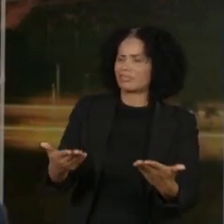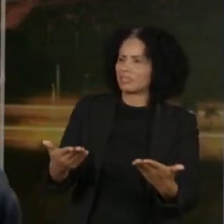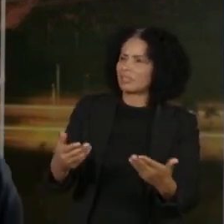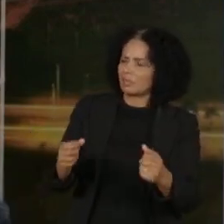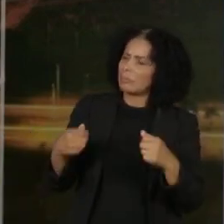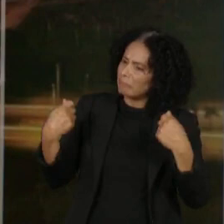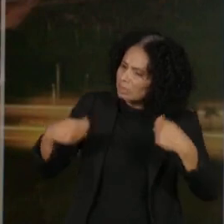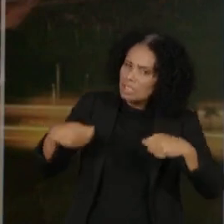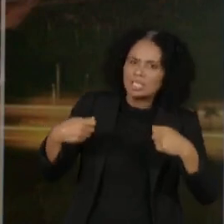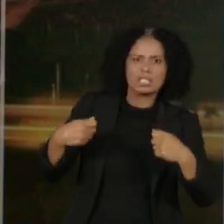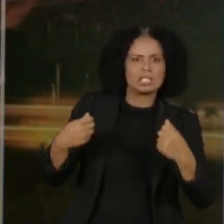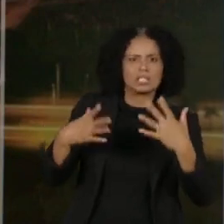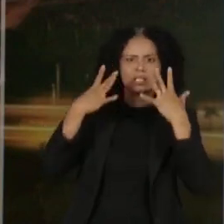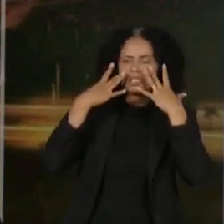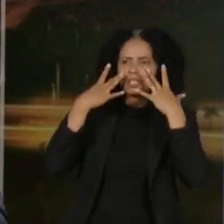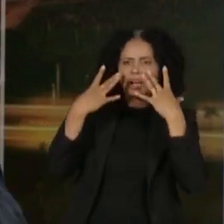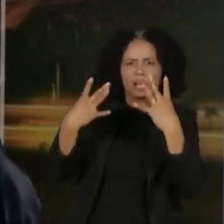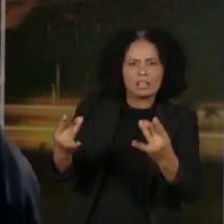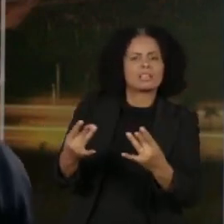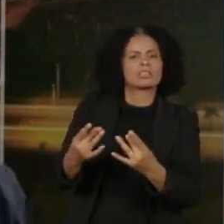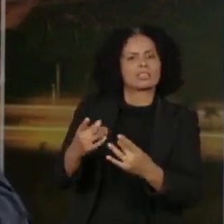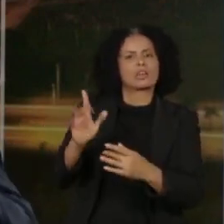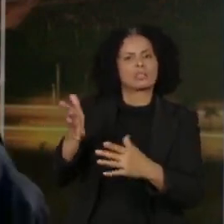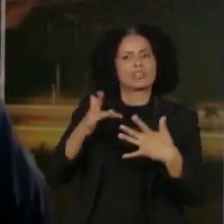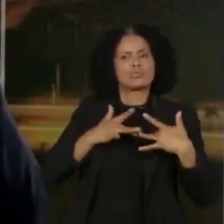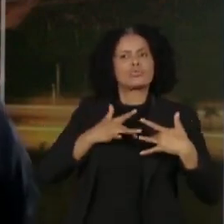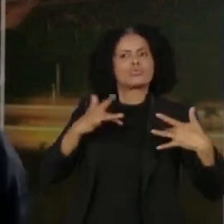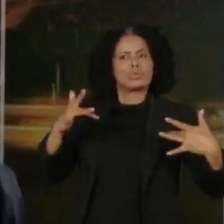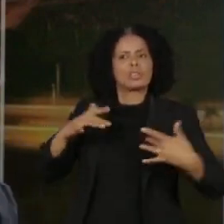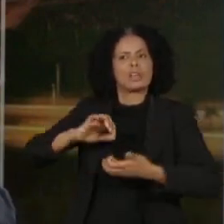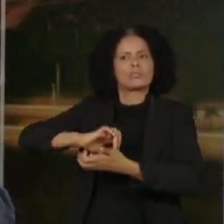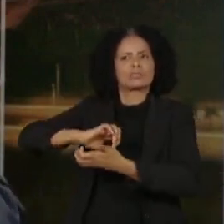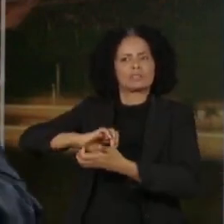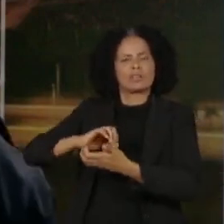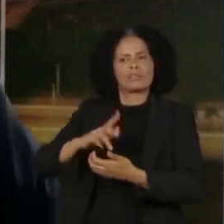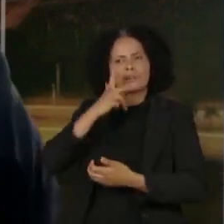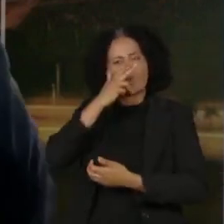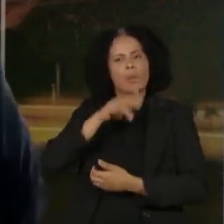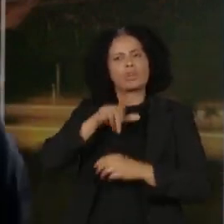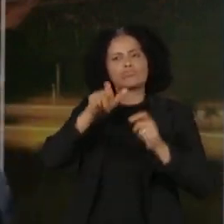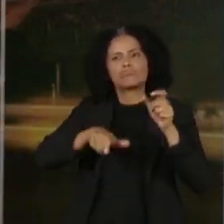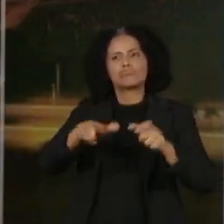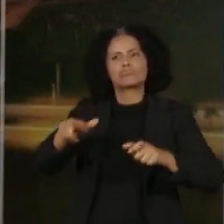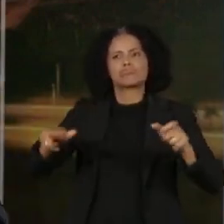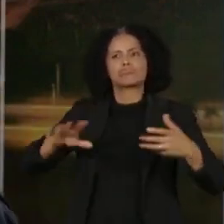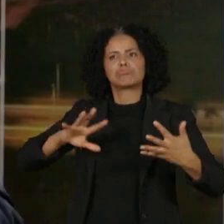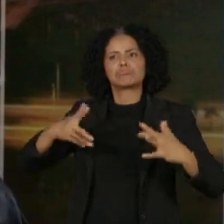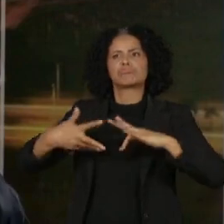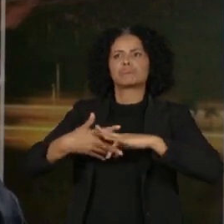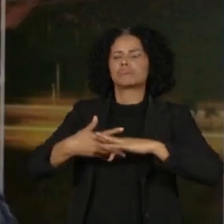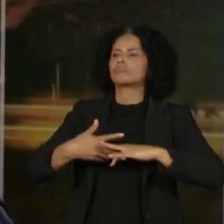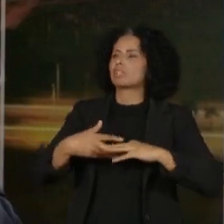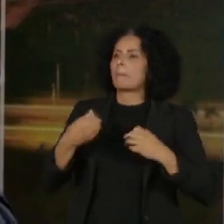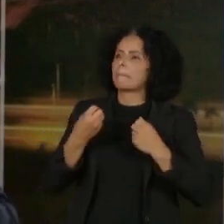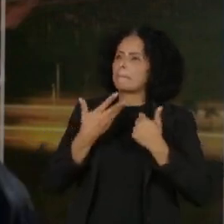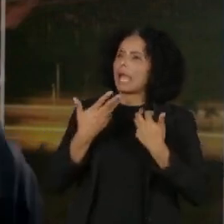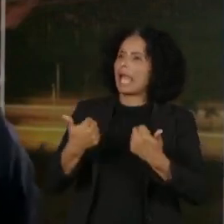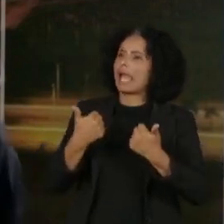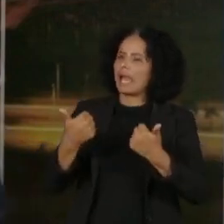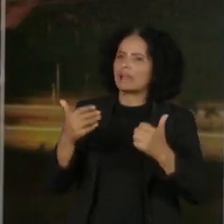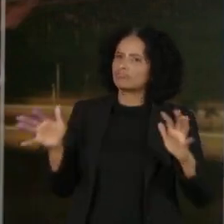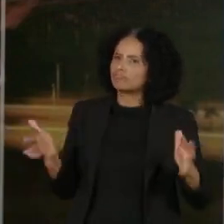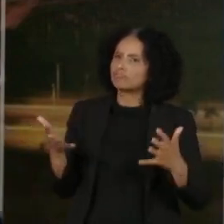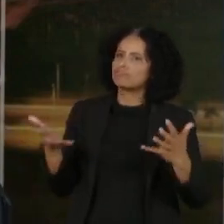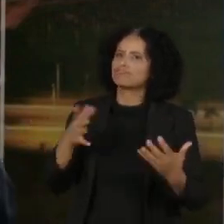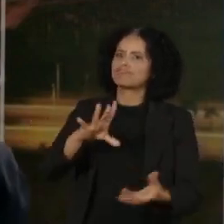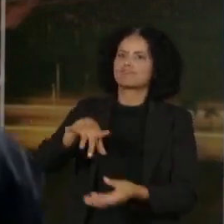Nós temos que, inclusive, prestar muita solidariedade ao STF. E eu diria que todos os cidadãos de bem, quem se esforça em defesa da democracia, que